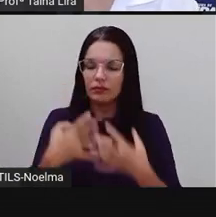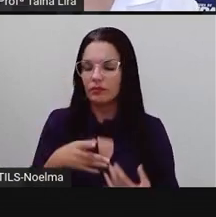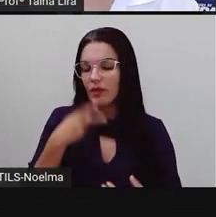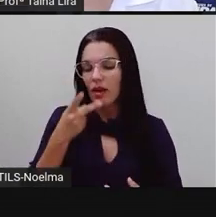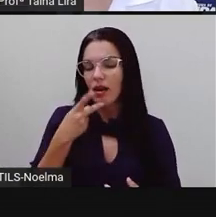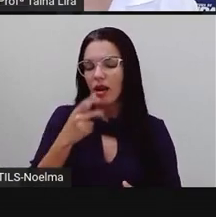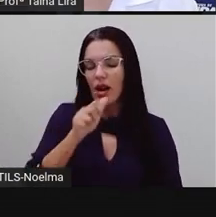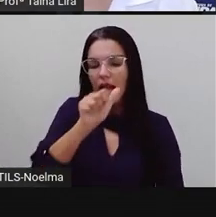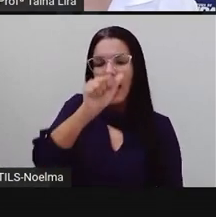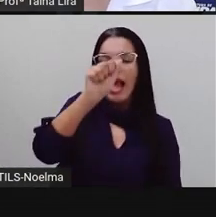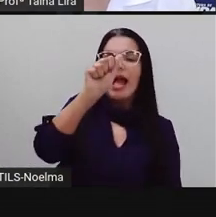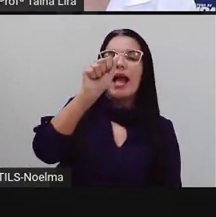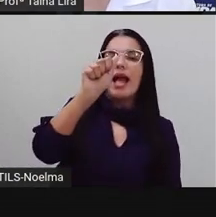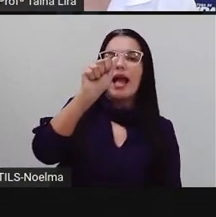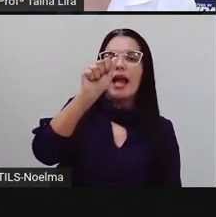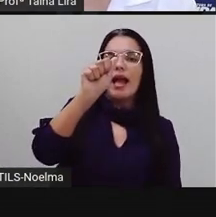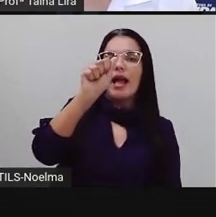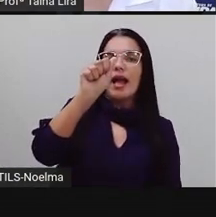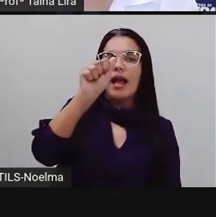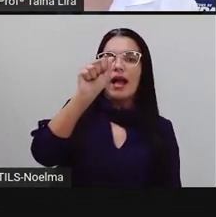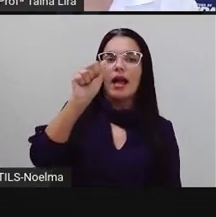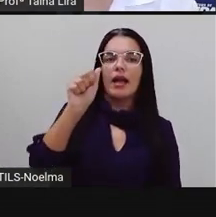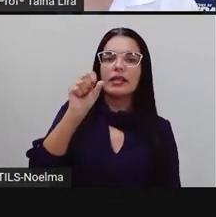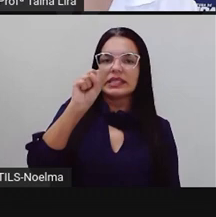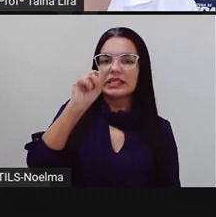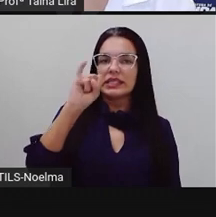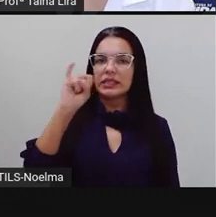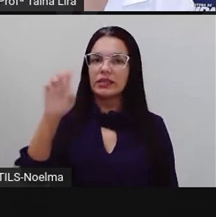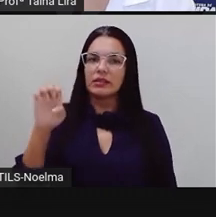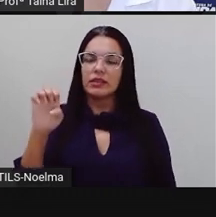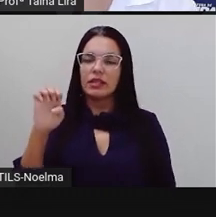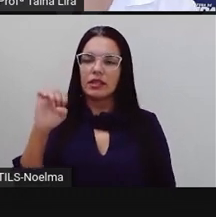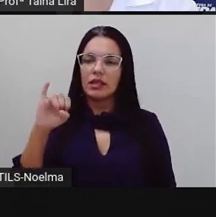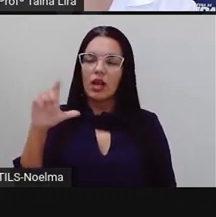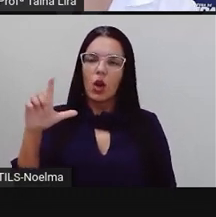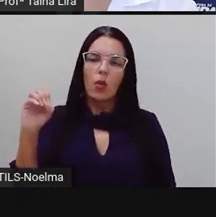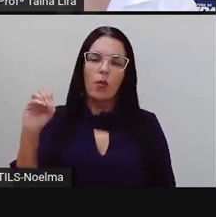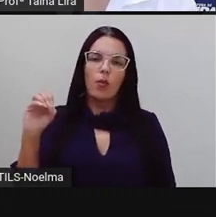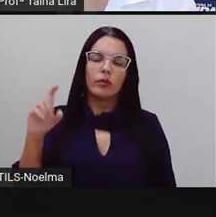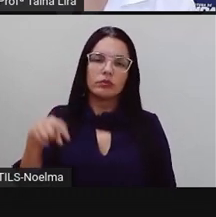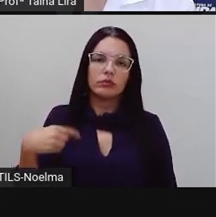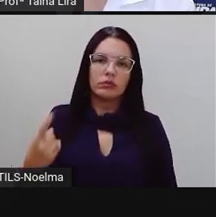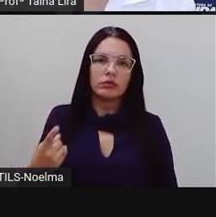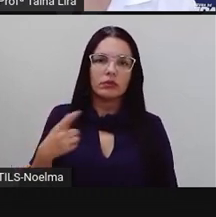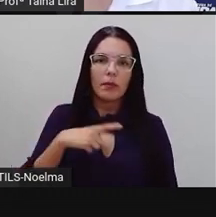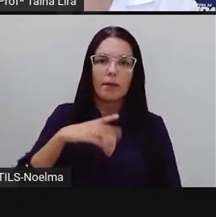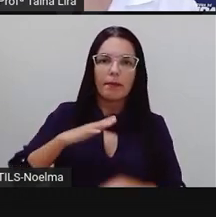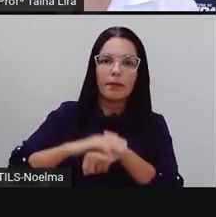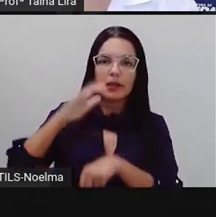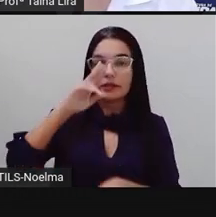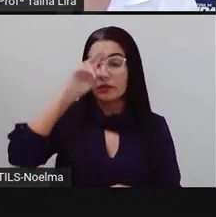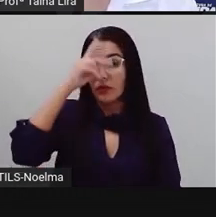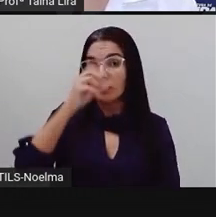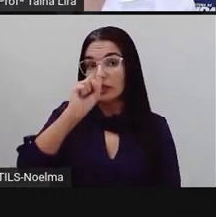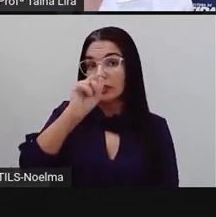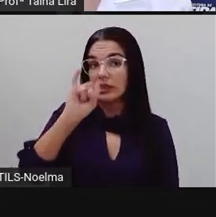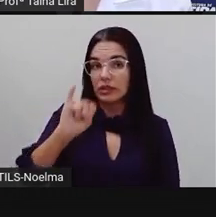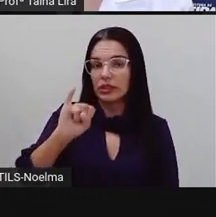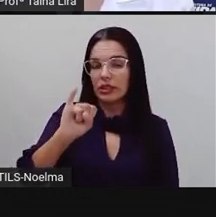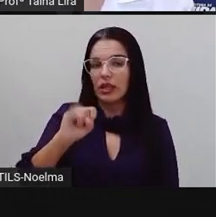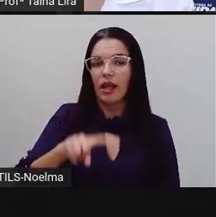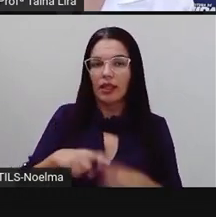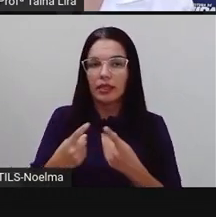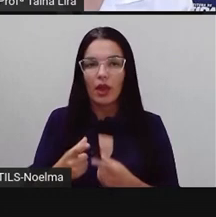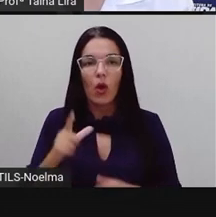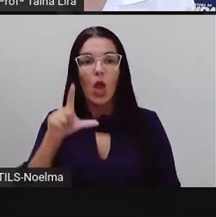ó, qual é a sílaba que eu demoro mais, ó? Esse Zi, ó. Asilo. Asilo. Então,